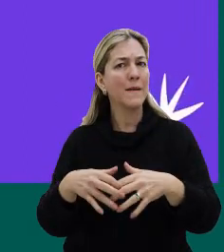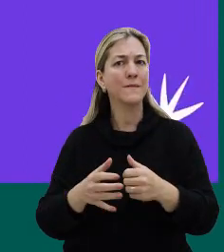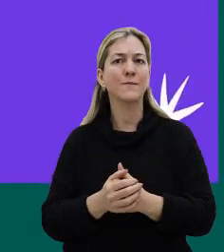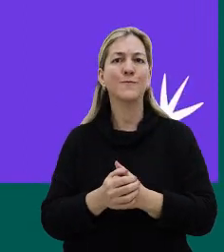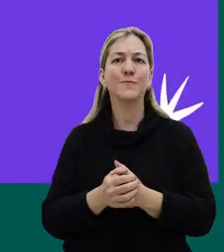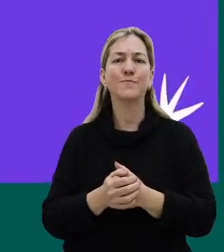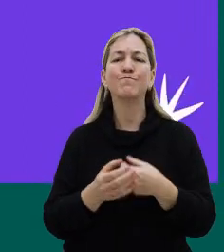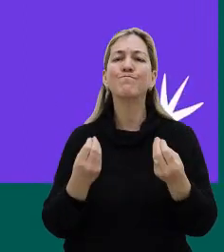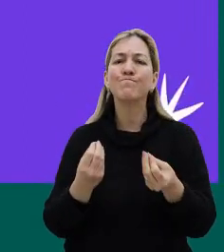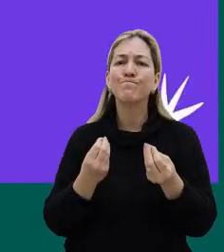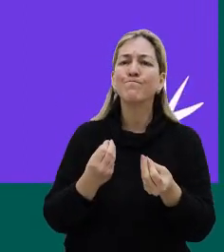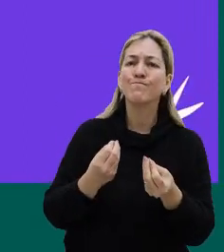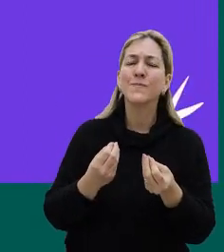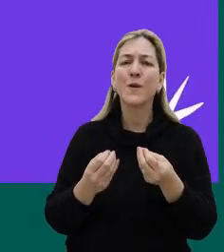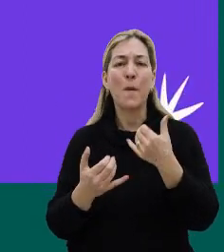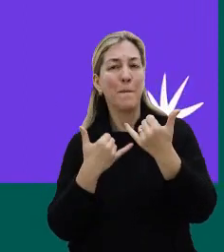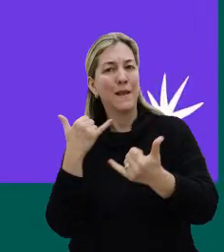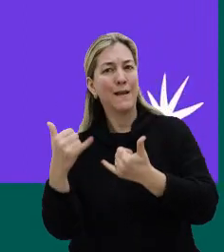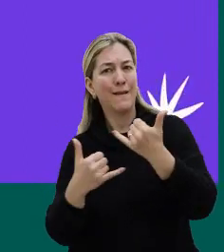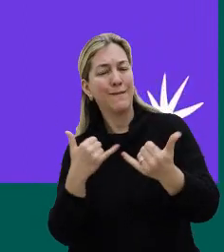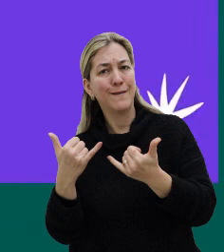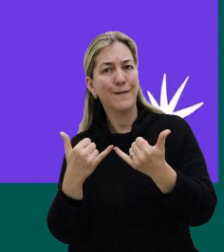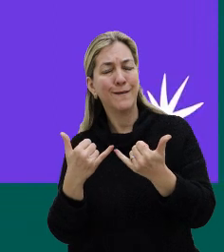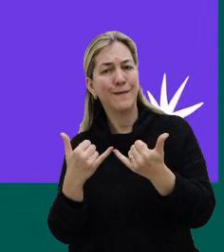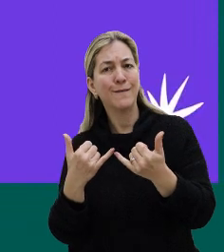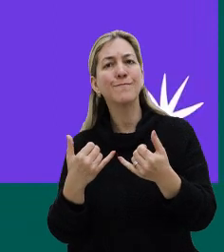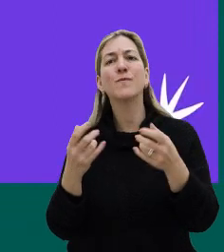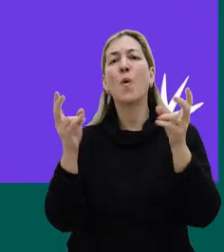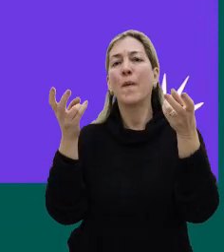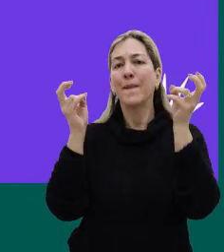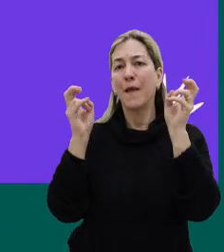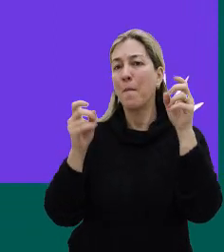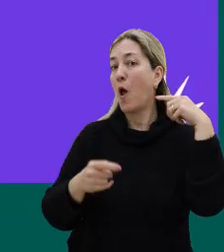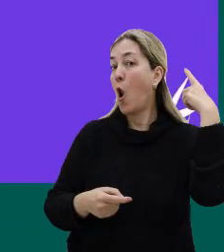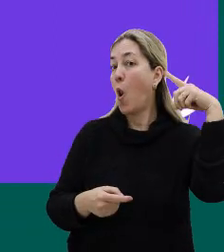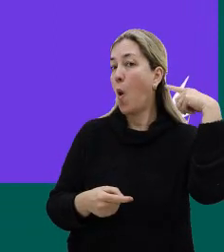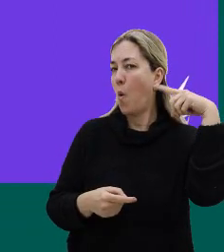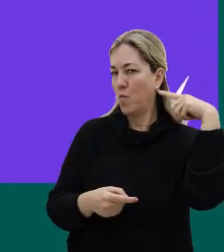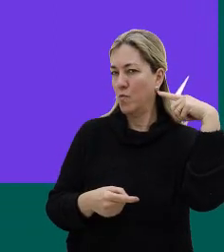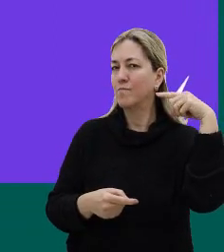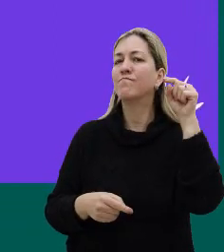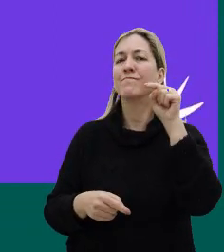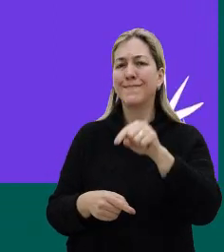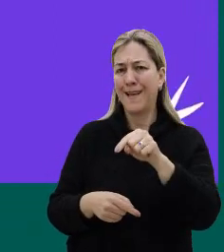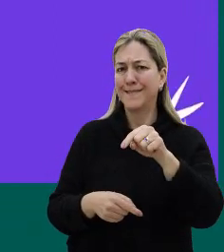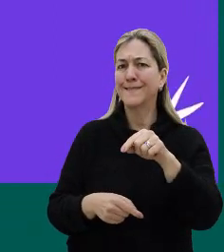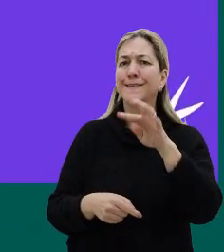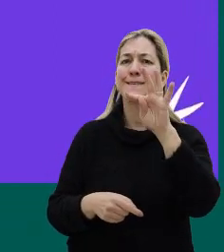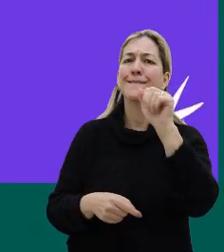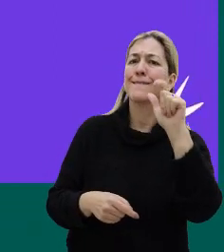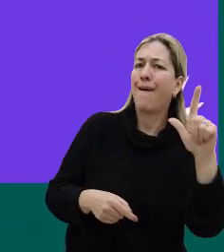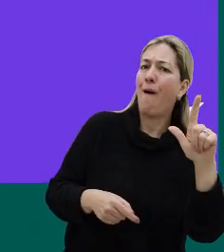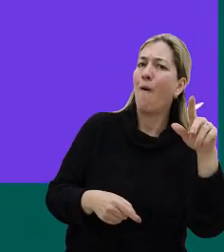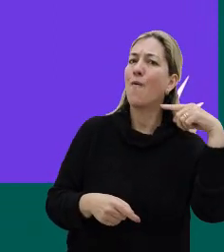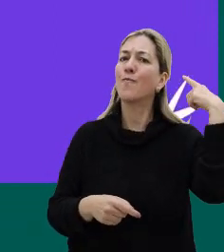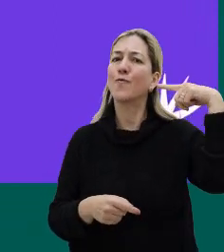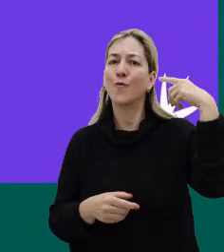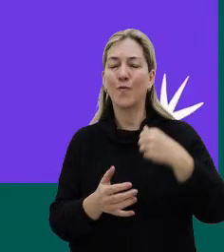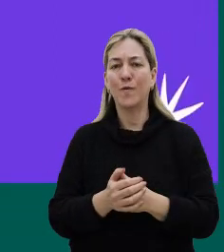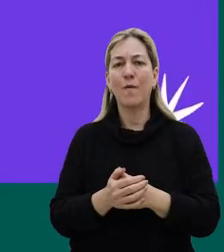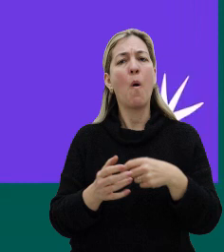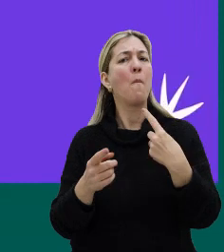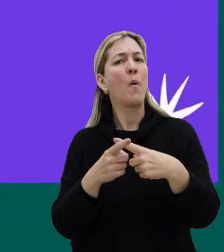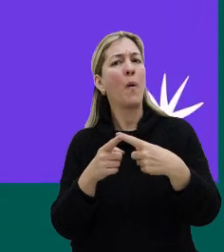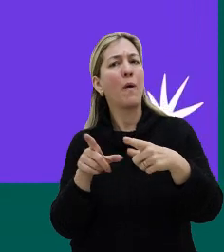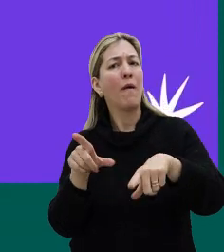se me permitem a brincadeira, um tema louco, que é essa tal de loucura. E por que a